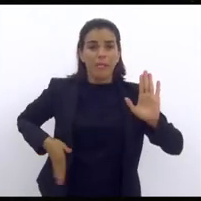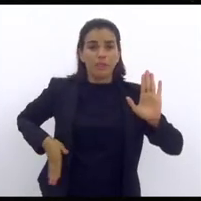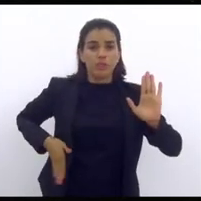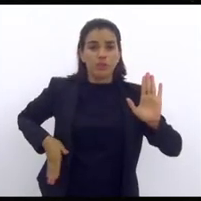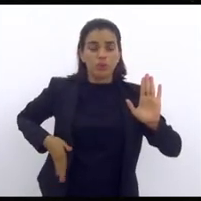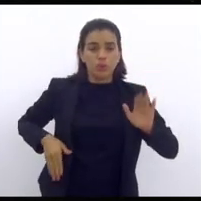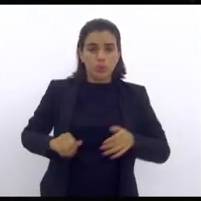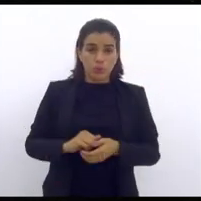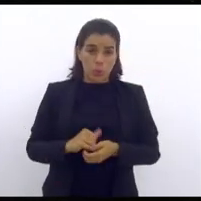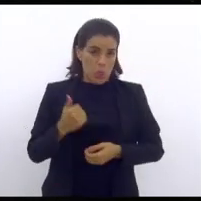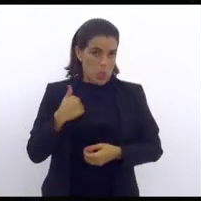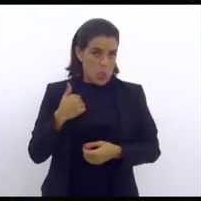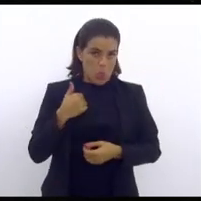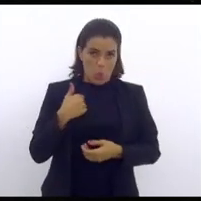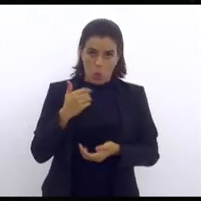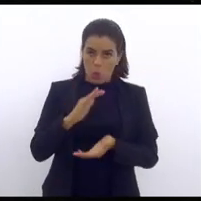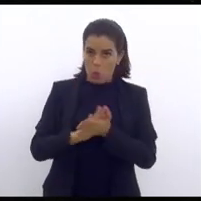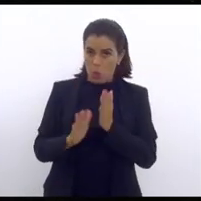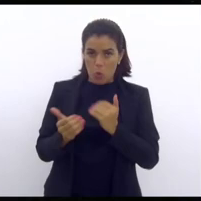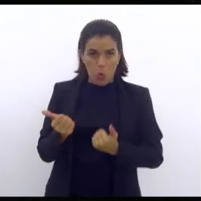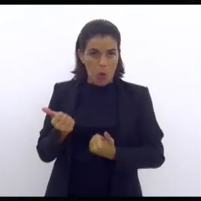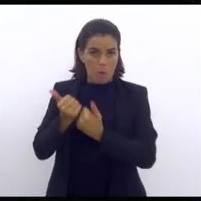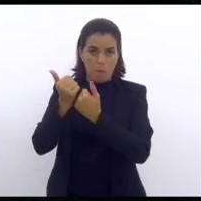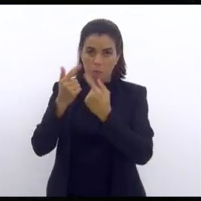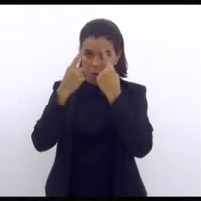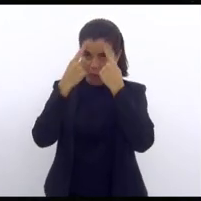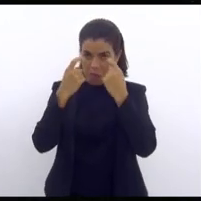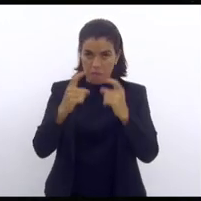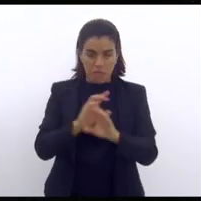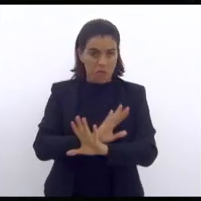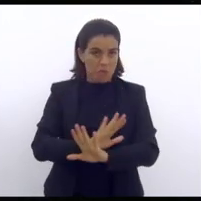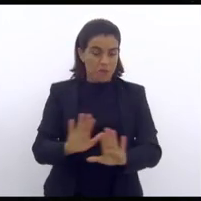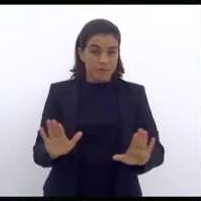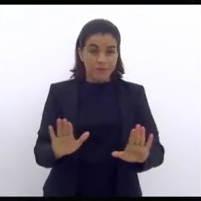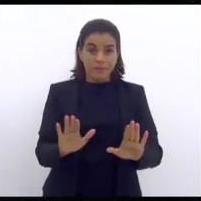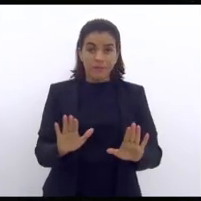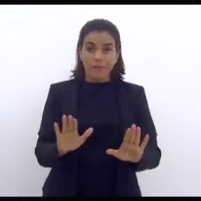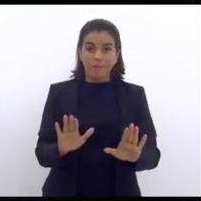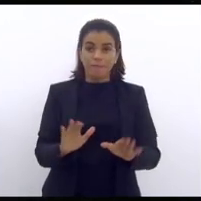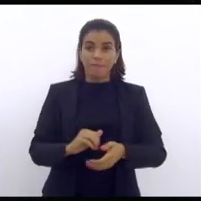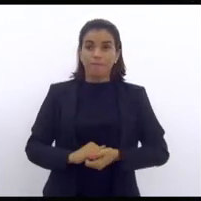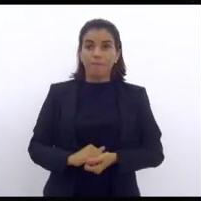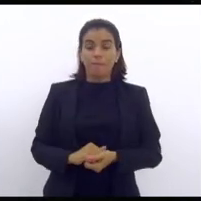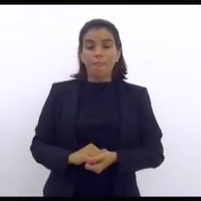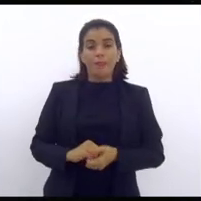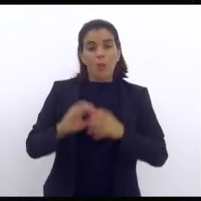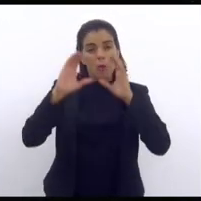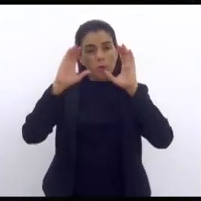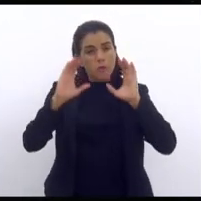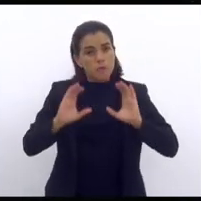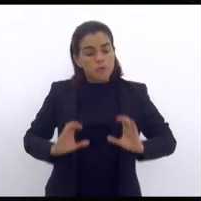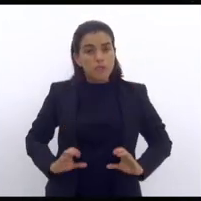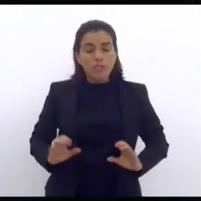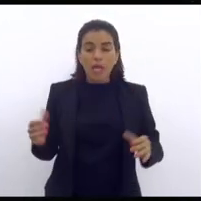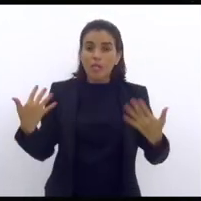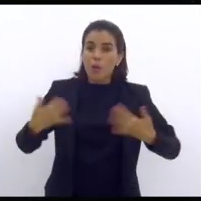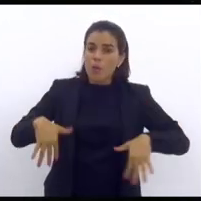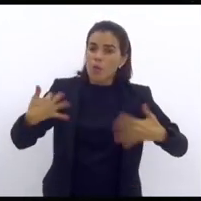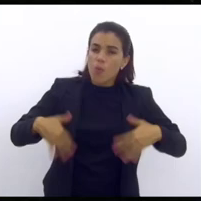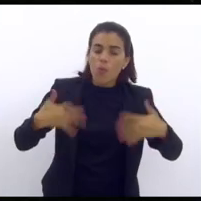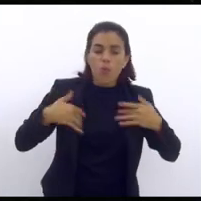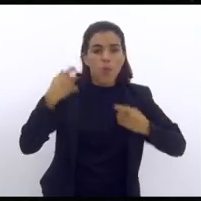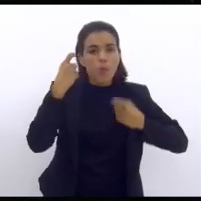Não sou contra a violência, não sou a favor da violência, não estou excitando isso, mas é o cidadão de bem, desesperado com o que está